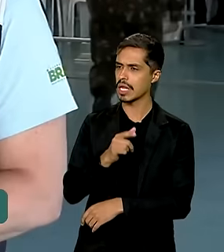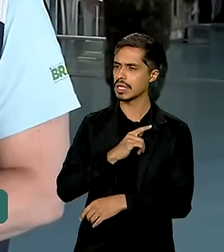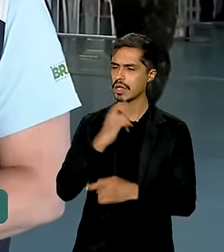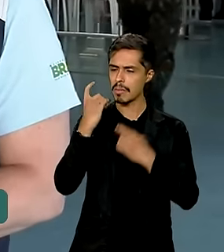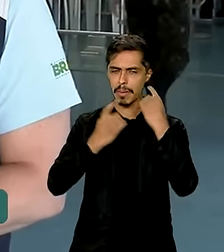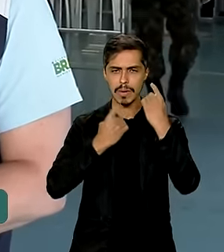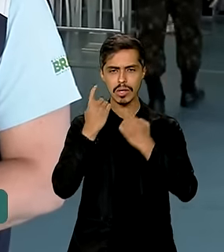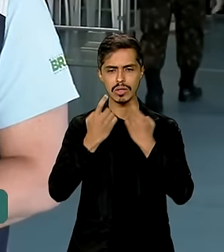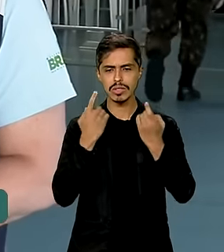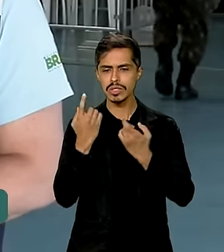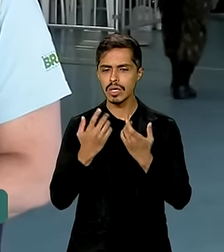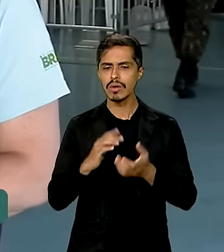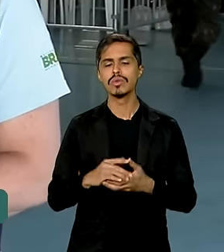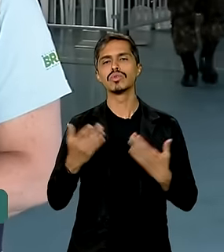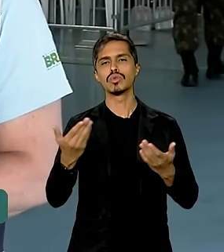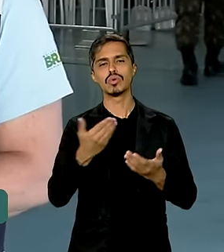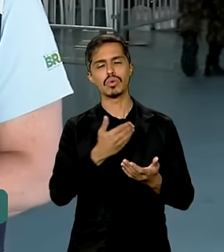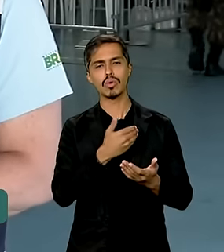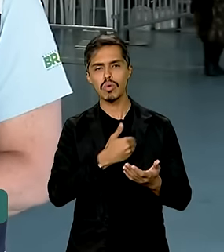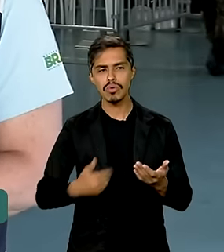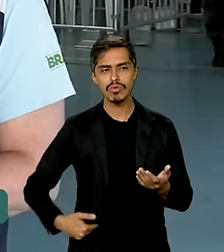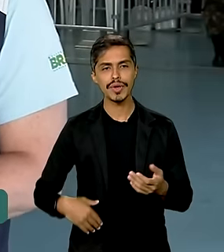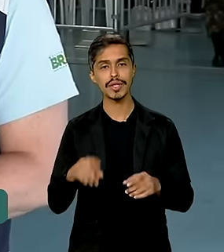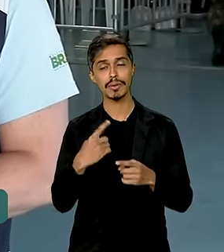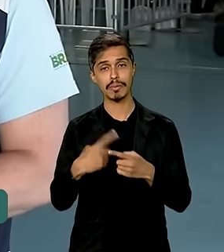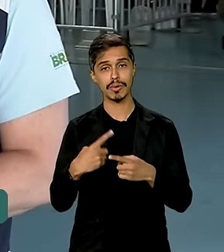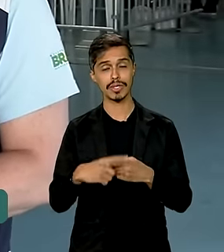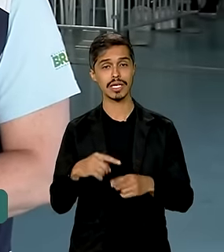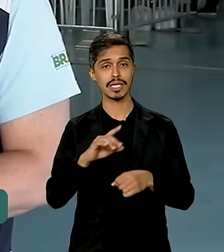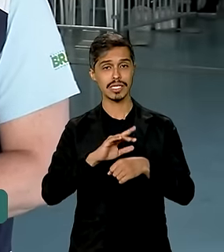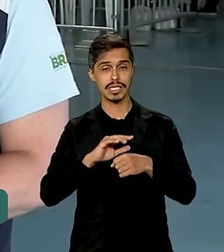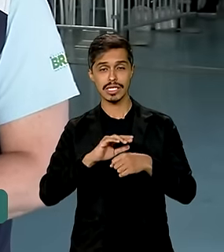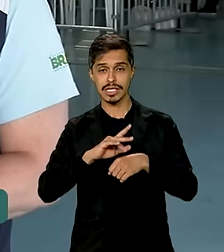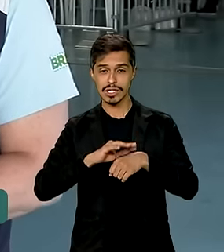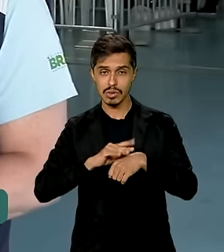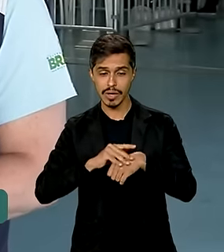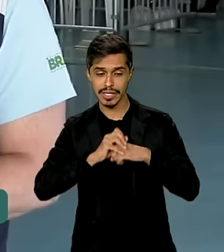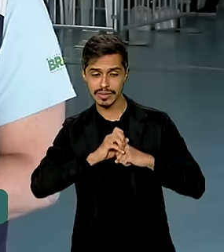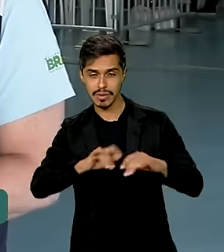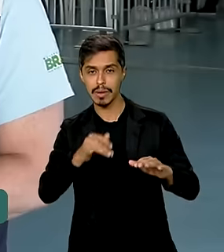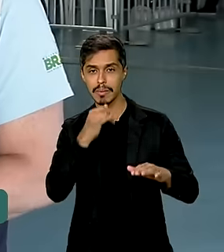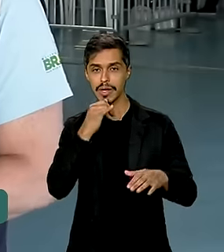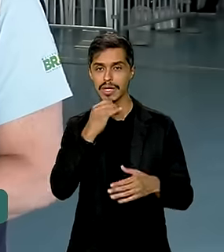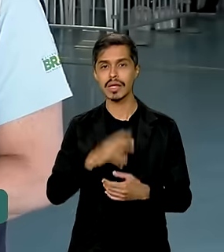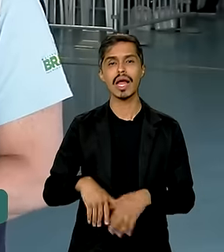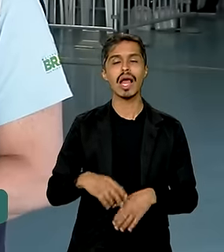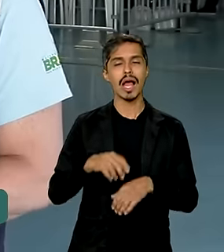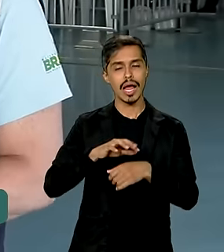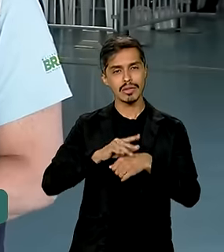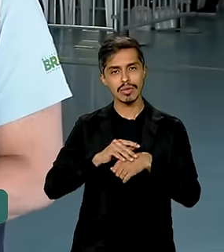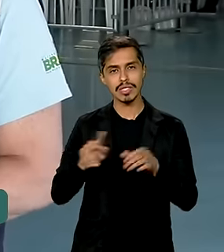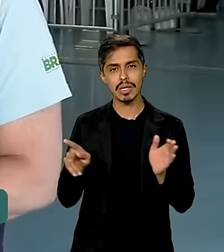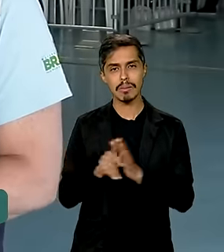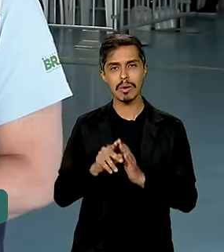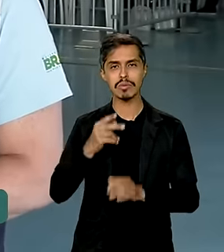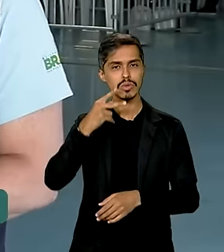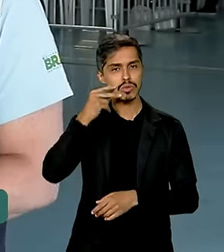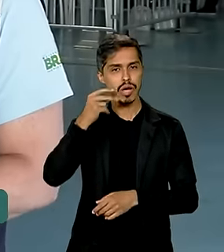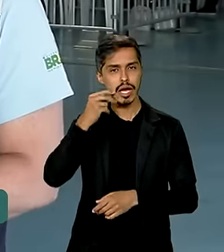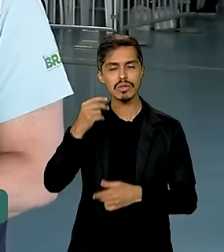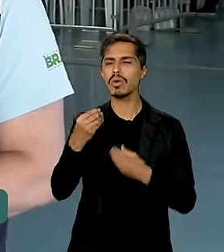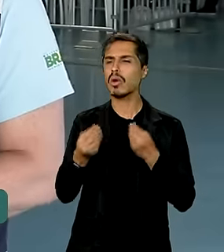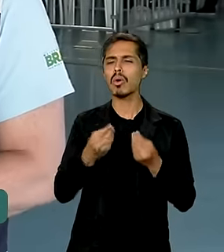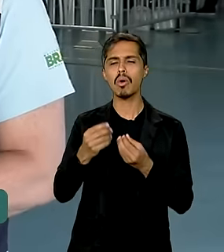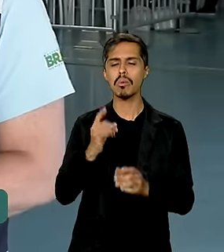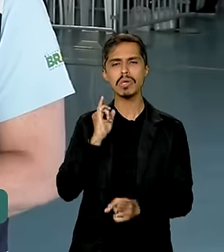do governo quanto da sociedade, em relação às doenças que são causadas pela enchente, como a leptospirose. Como identificar essas doenças?